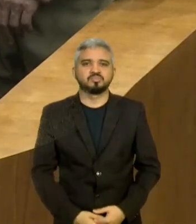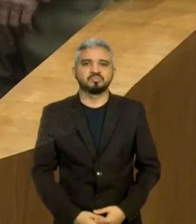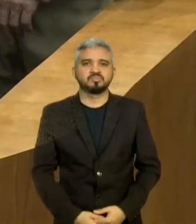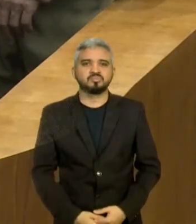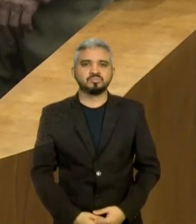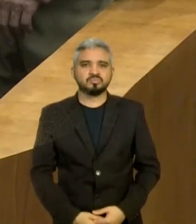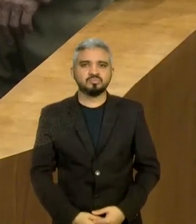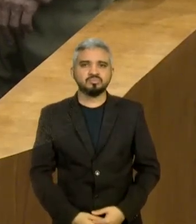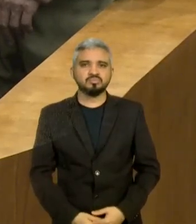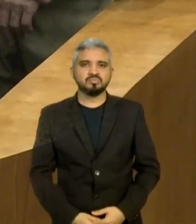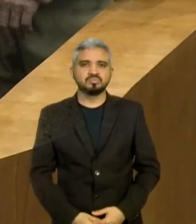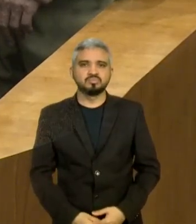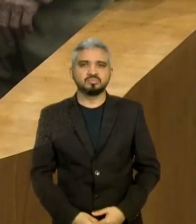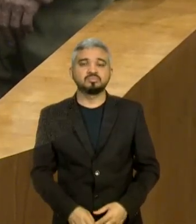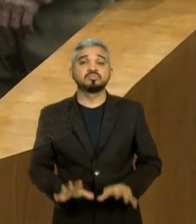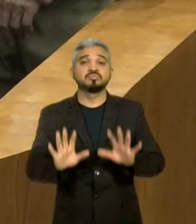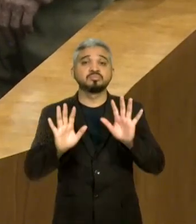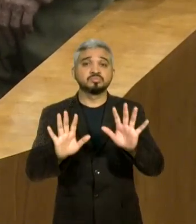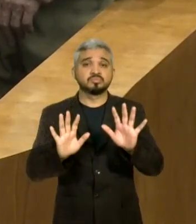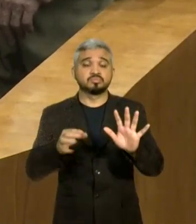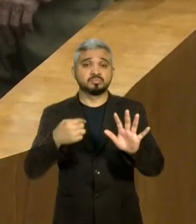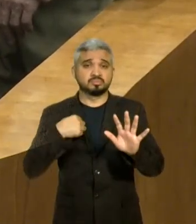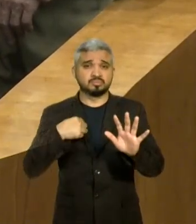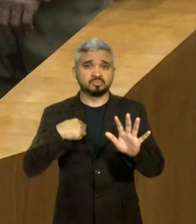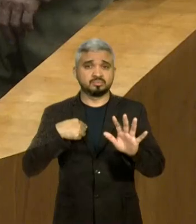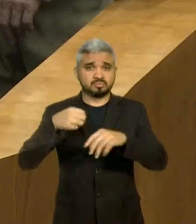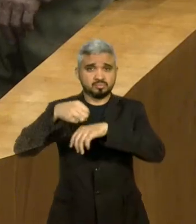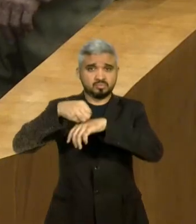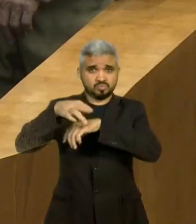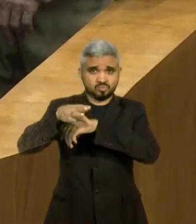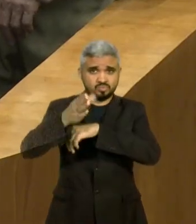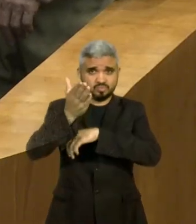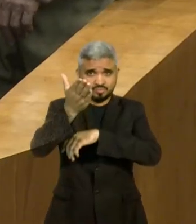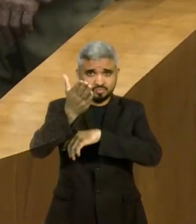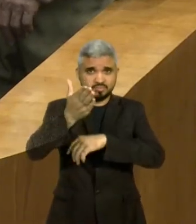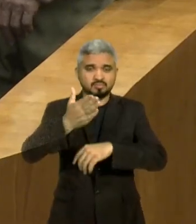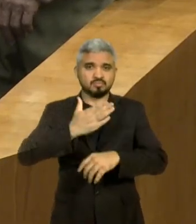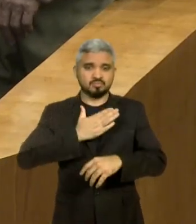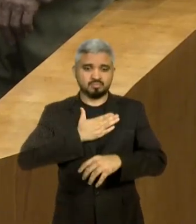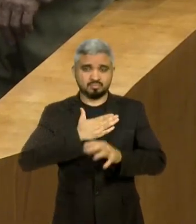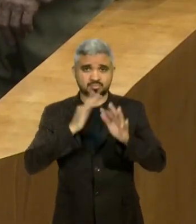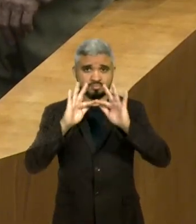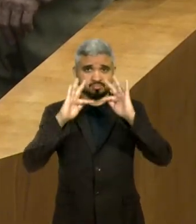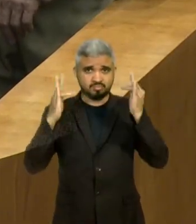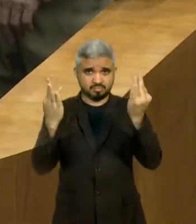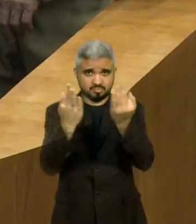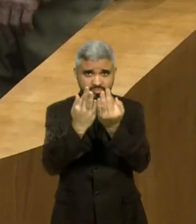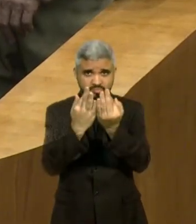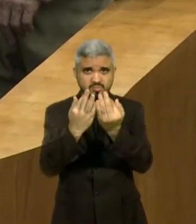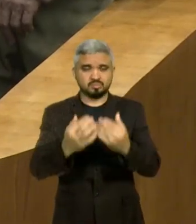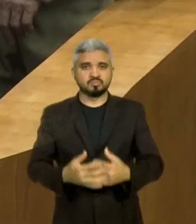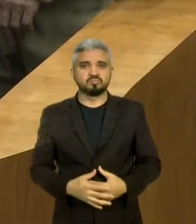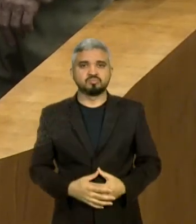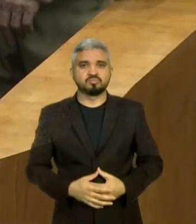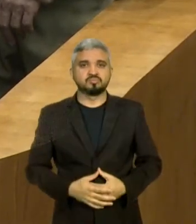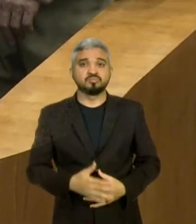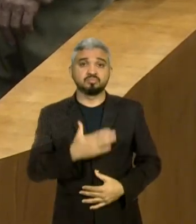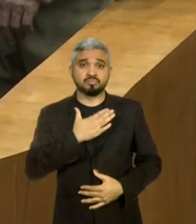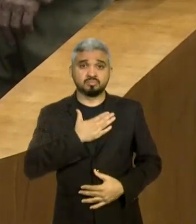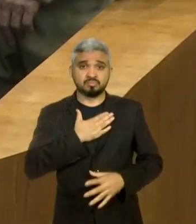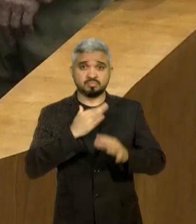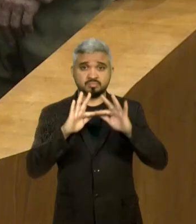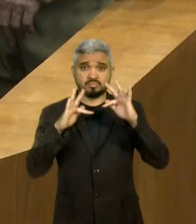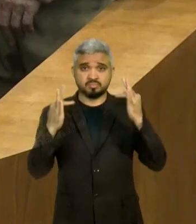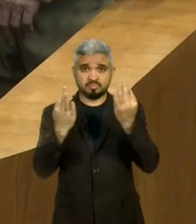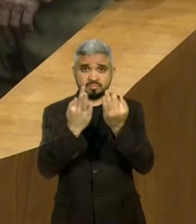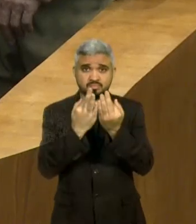porque eu quero contar para vocês da minha família. A minha família Martins